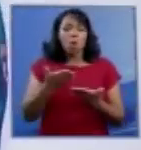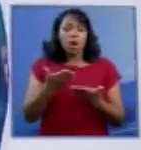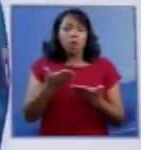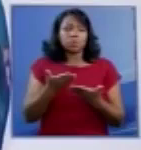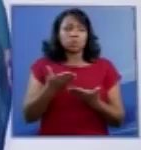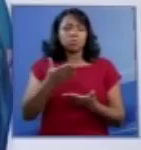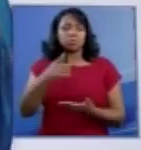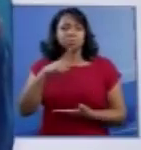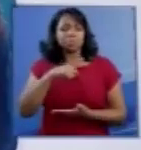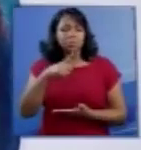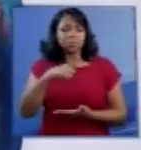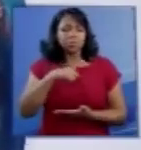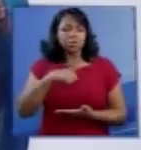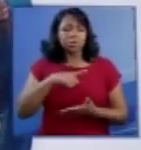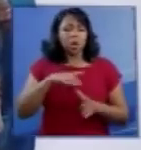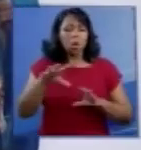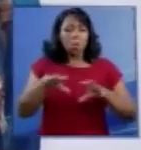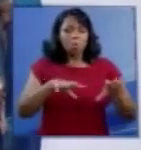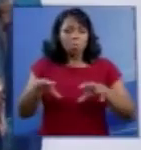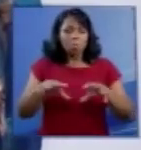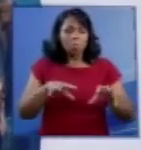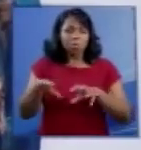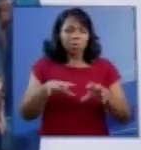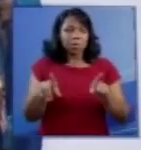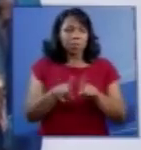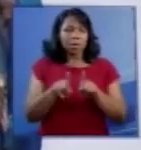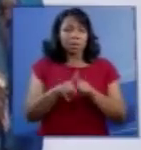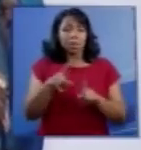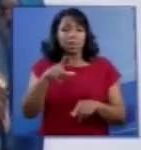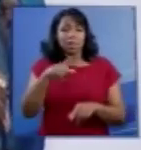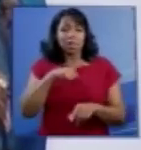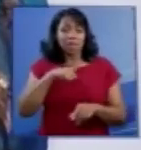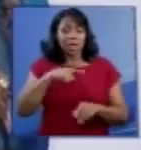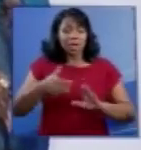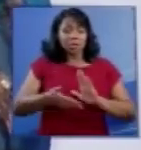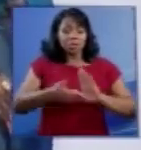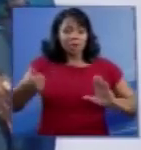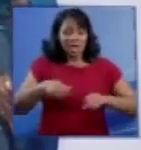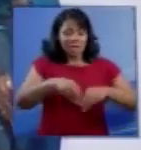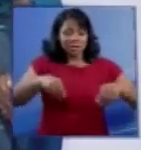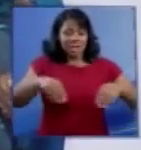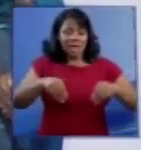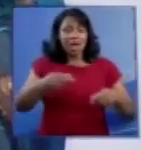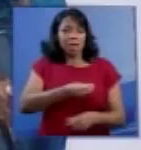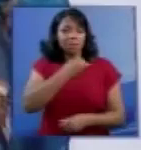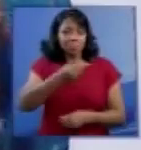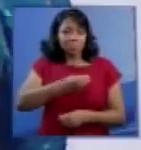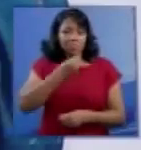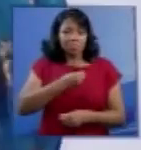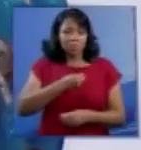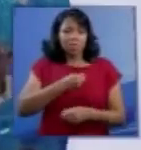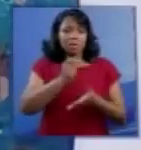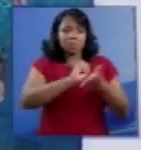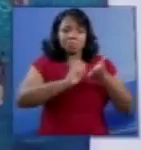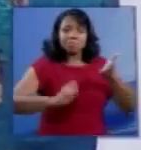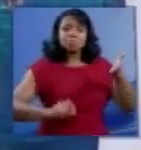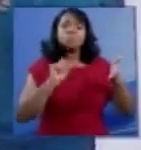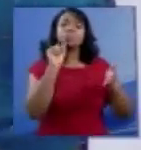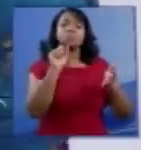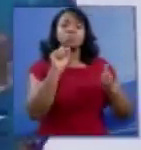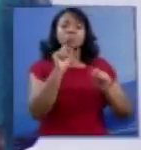havia um movimento para lhe estirar as terras e a vida, ele assim escreveu,